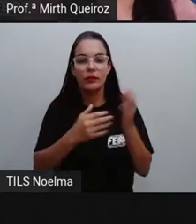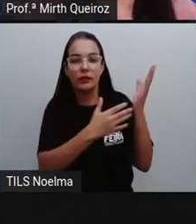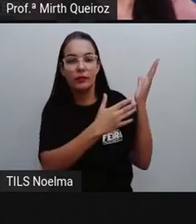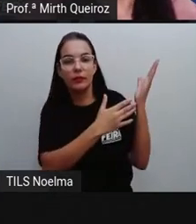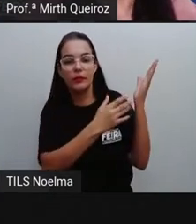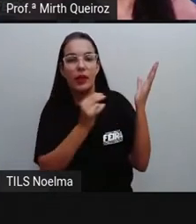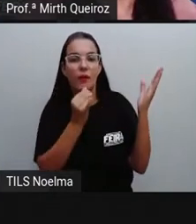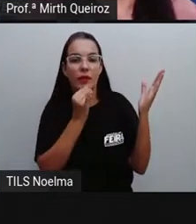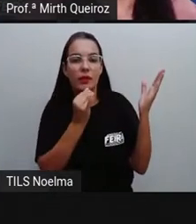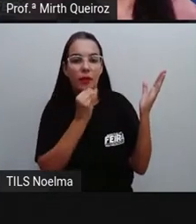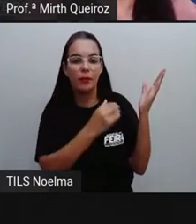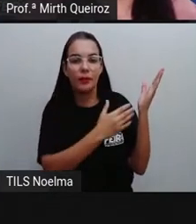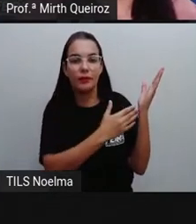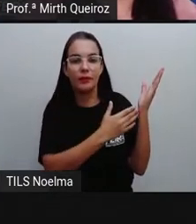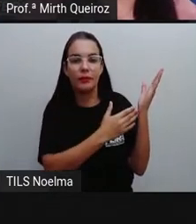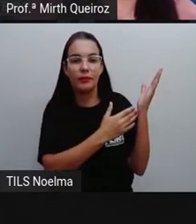aqui,